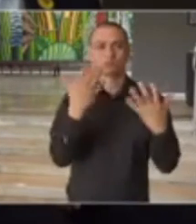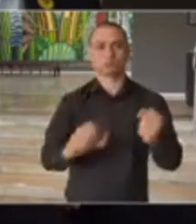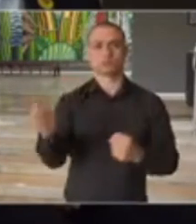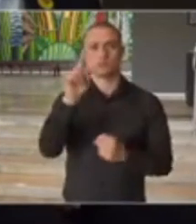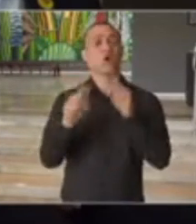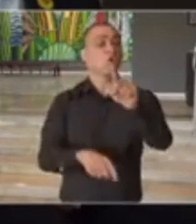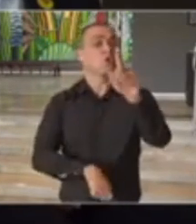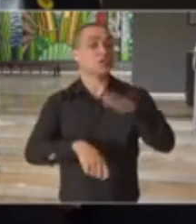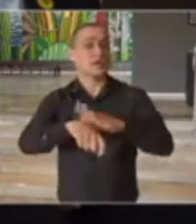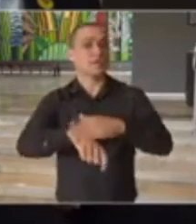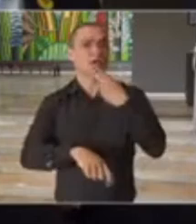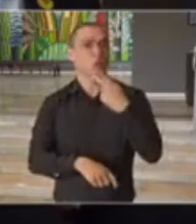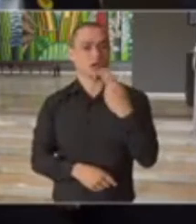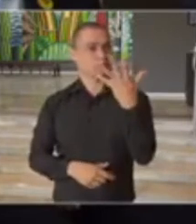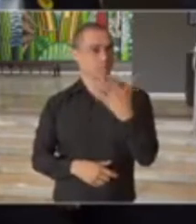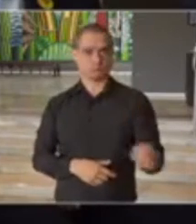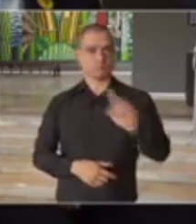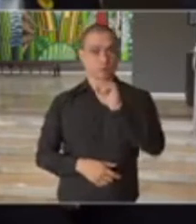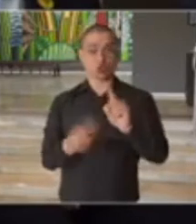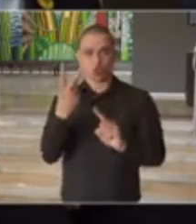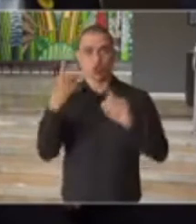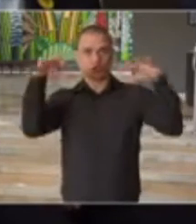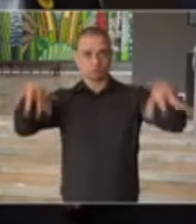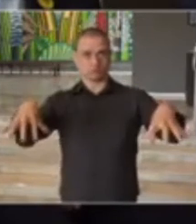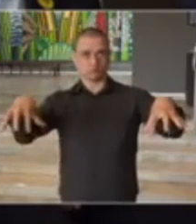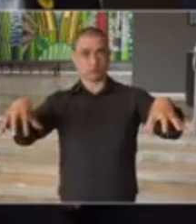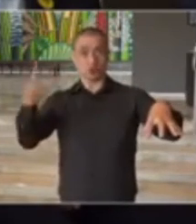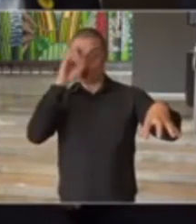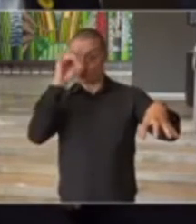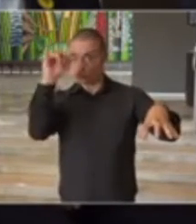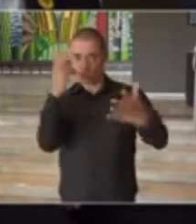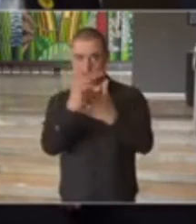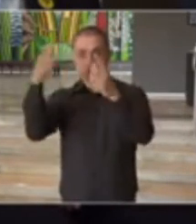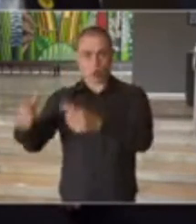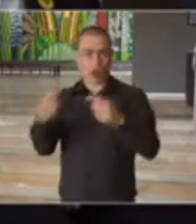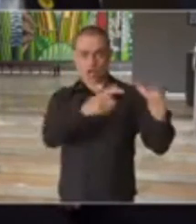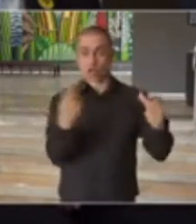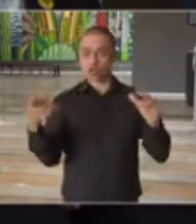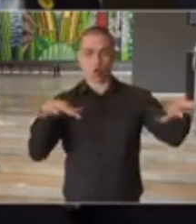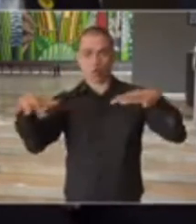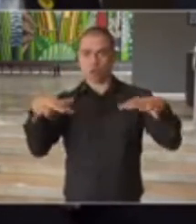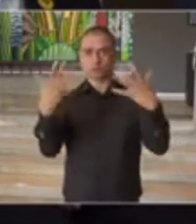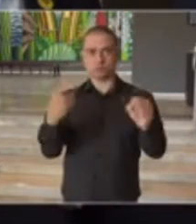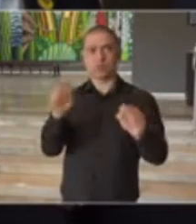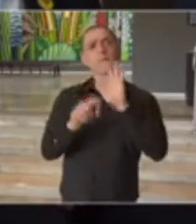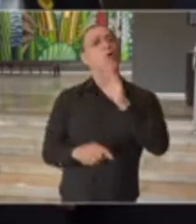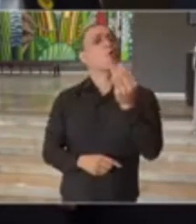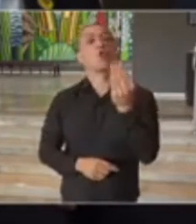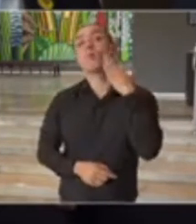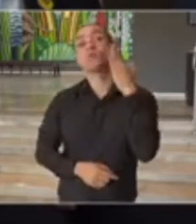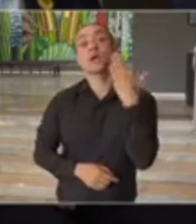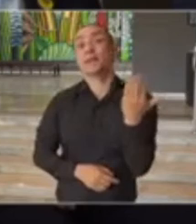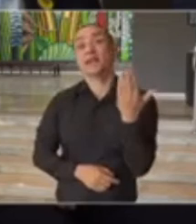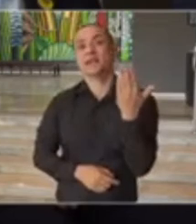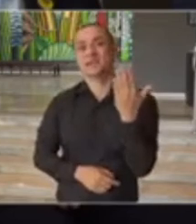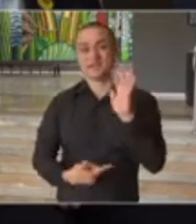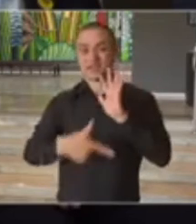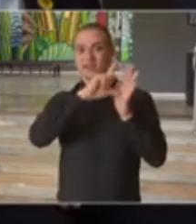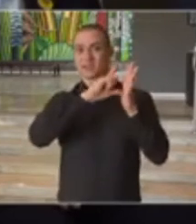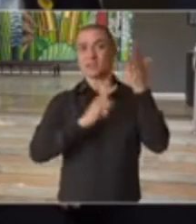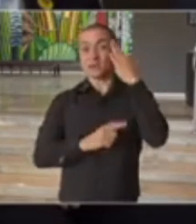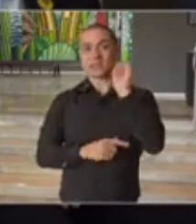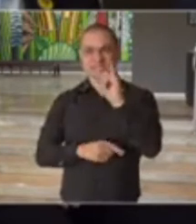O senhor disse que não vai mais permitir duas manifestações por dia, ainda mais no mesmo lugar. Como saber se a manifestação